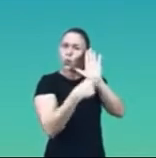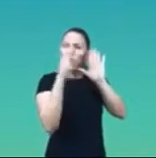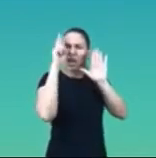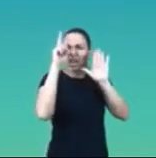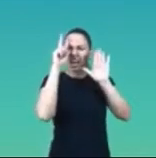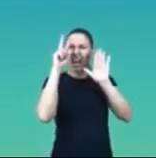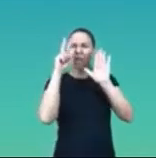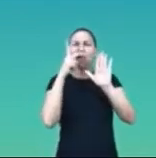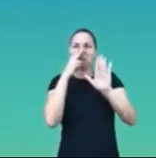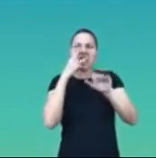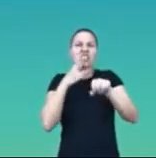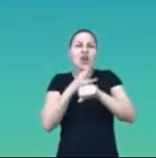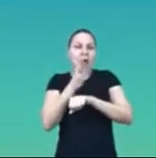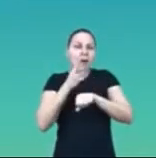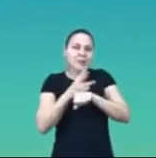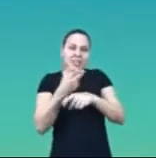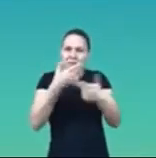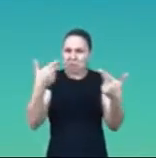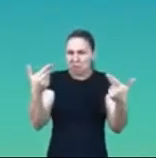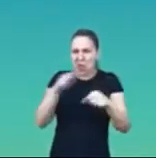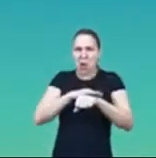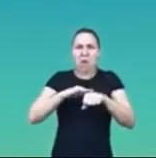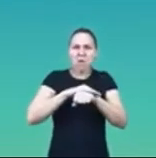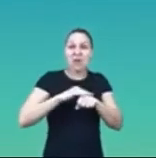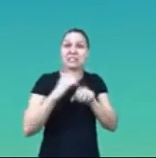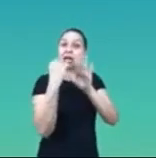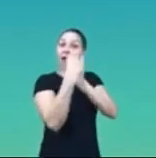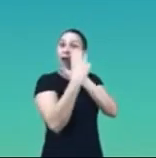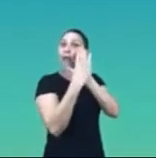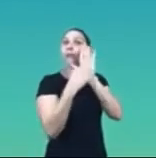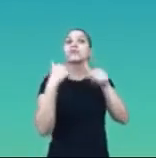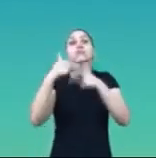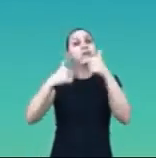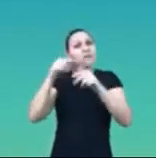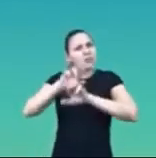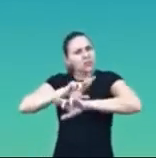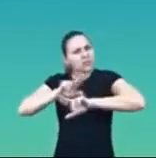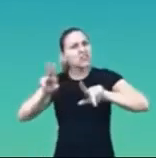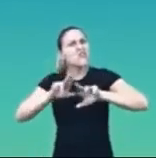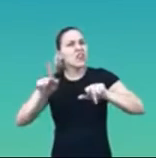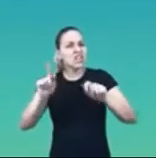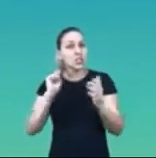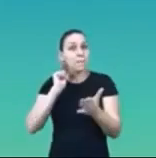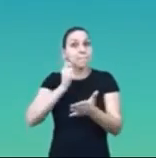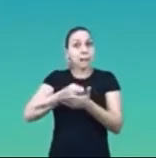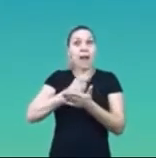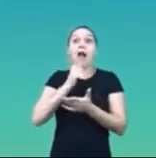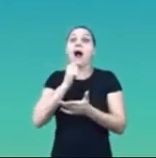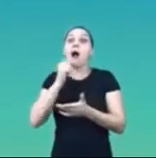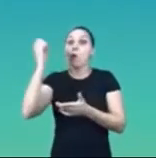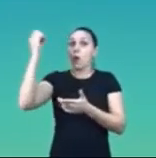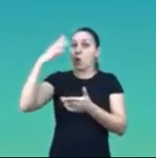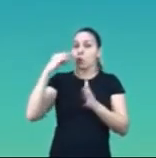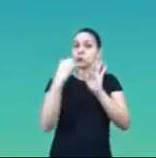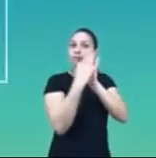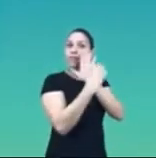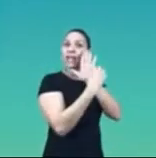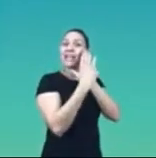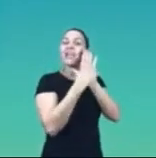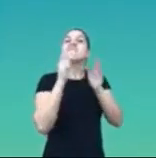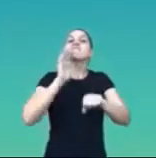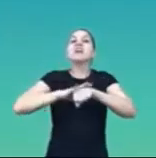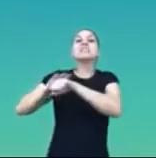Não lembra seu aplicativo de conversa? Cada conversa é um serviço diferente. Para pagar conta de luz e água, você tem que tocar em